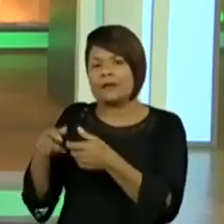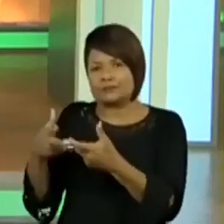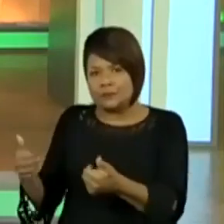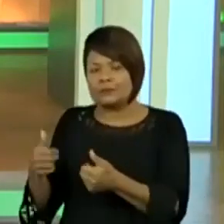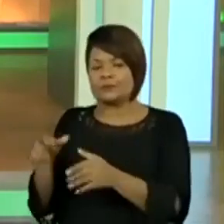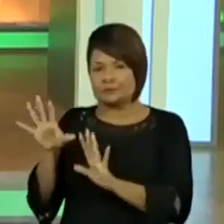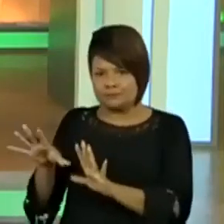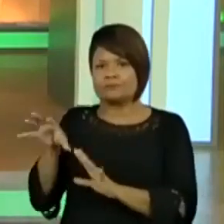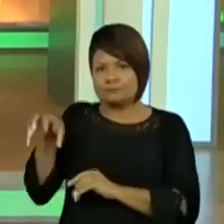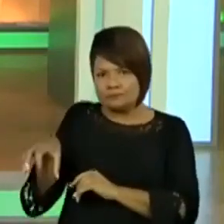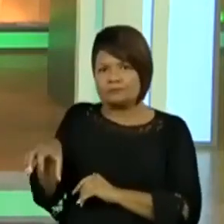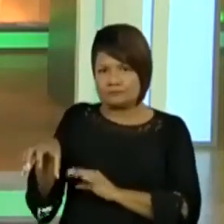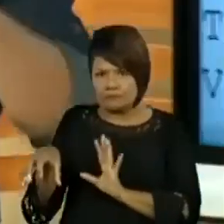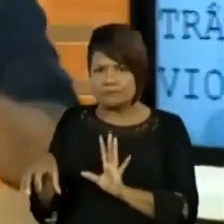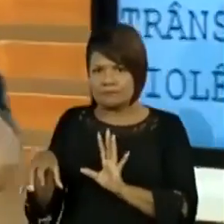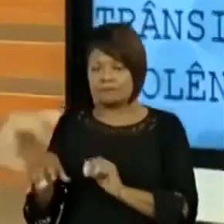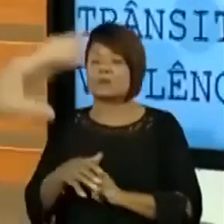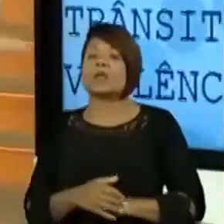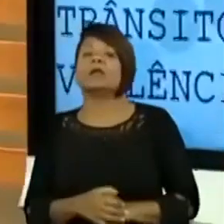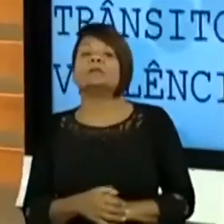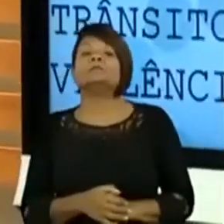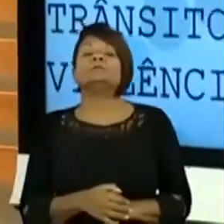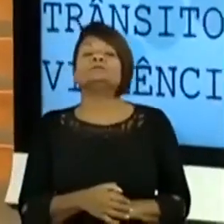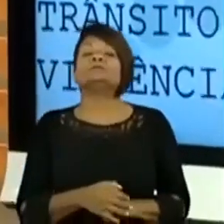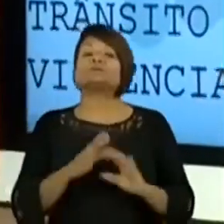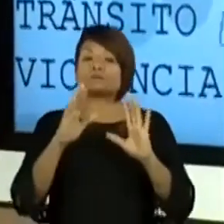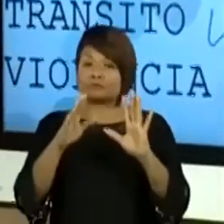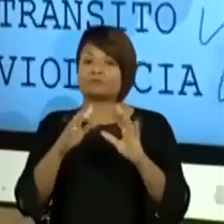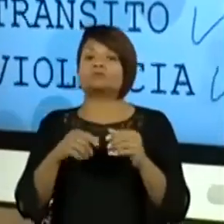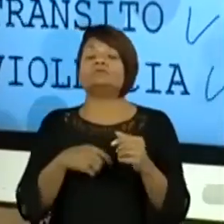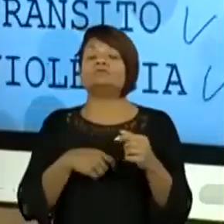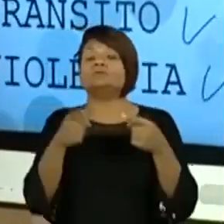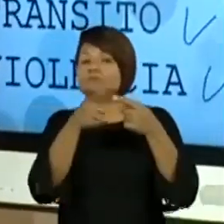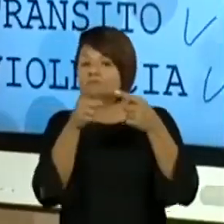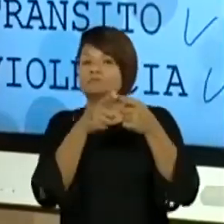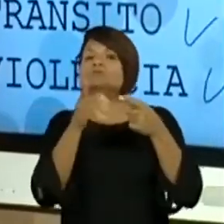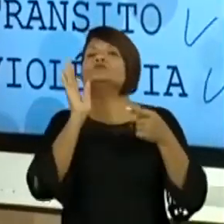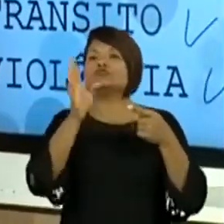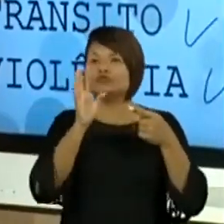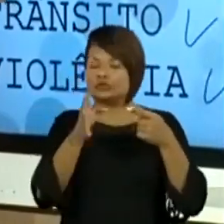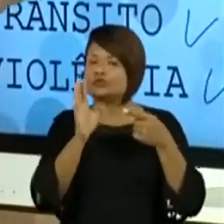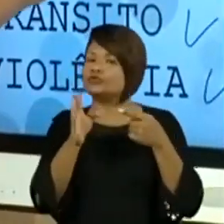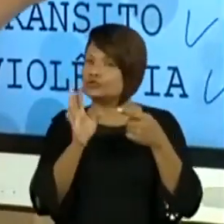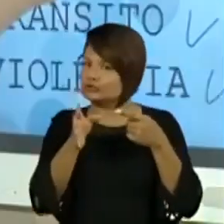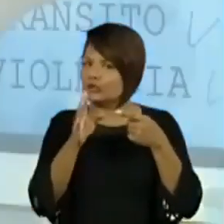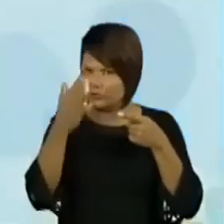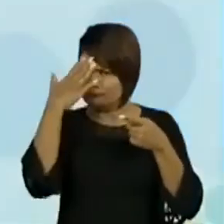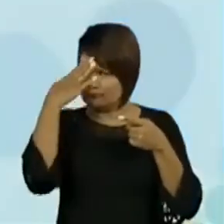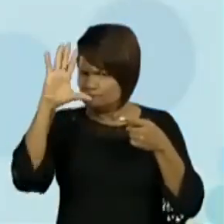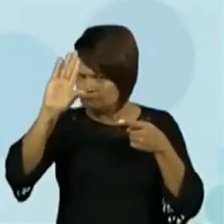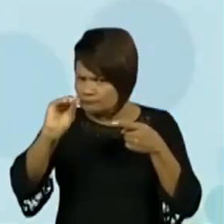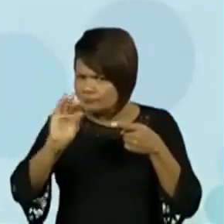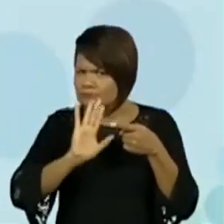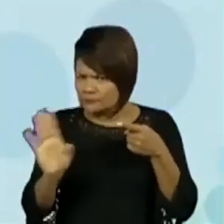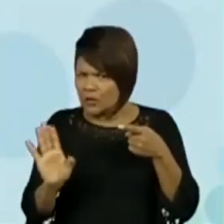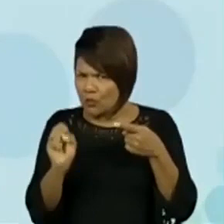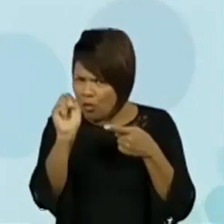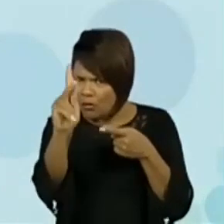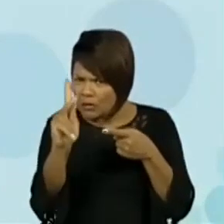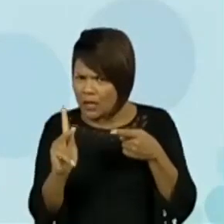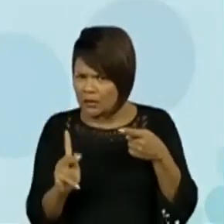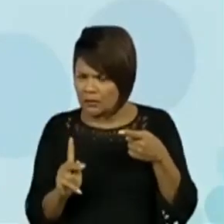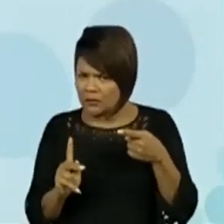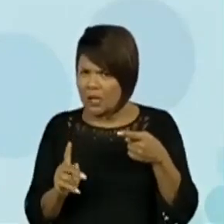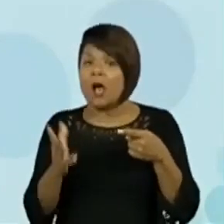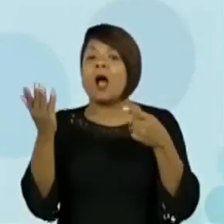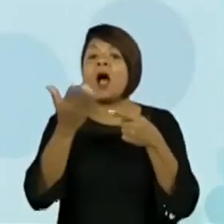da economia. Então, vamos sempre lembrar, beleza? Galera, saneamento básico, para quem entendeu o que é saneamento básico, dá um ok. Eu quero